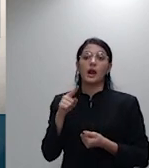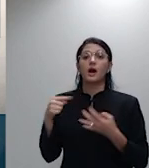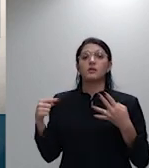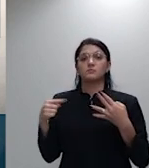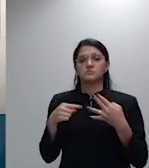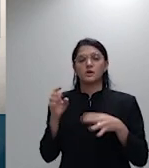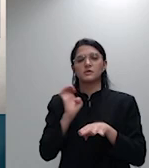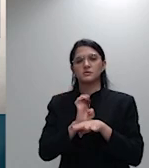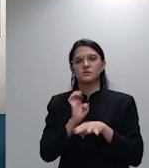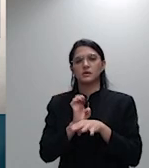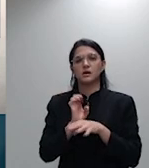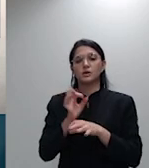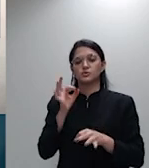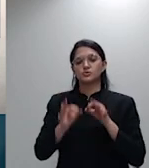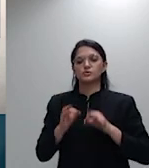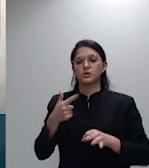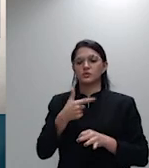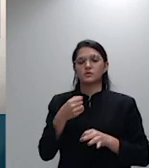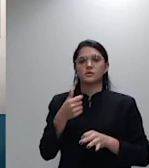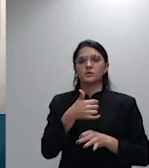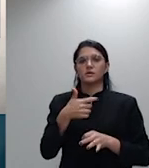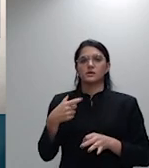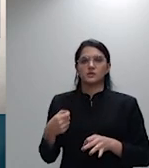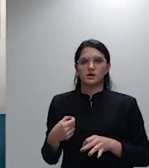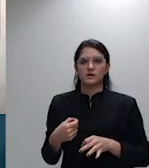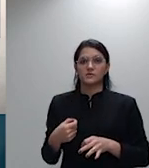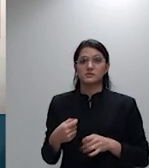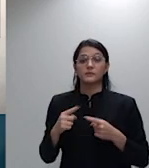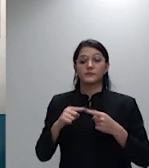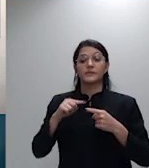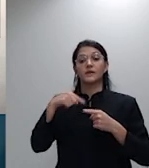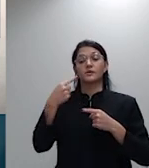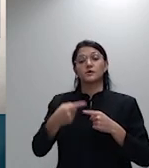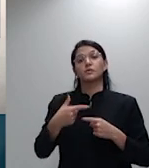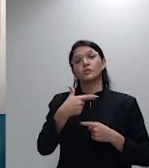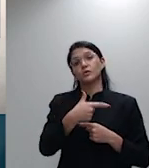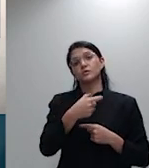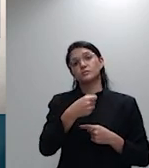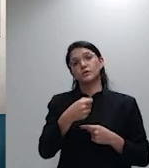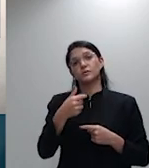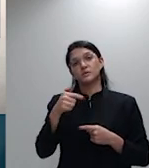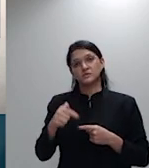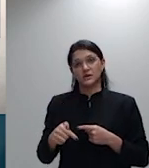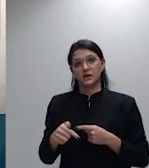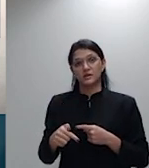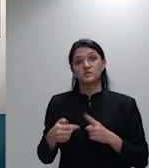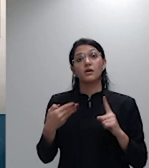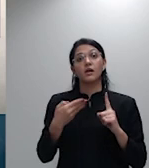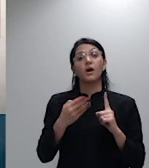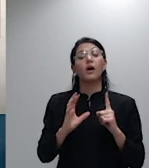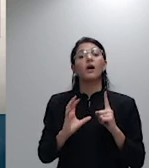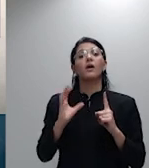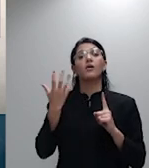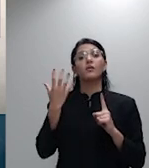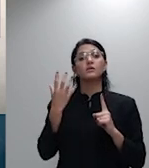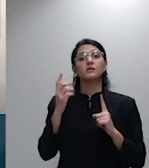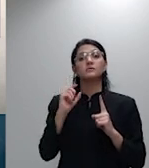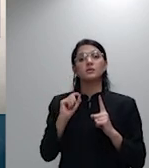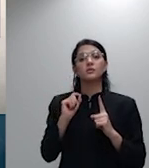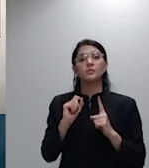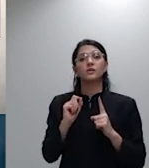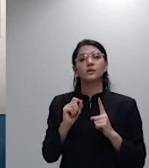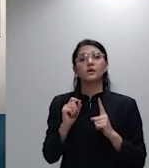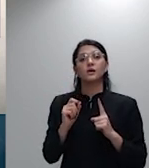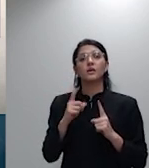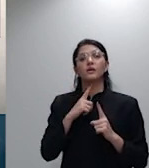em 2007 a ré ajuizou ação declaratória em face do escólio buscando reconhecimento de união